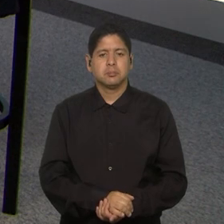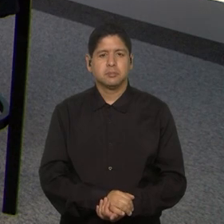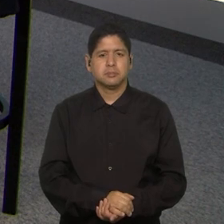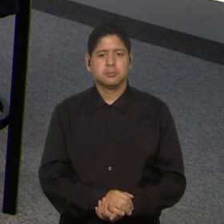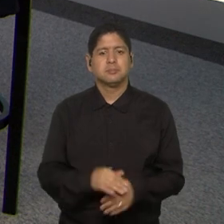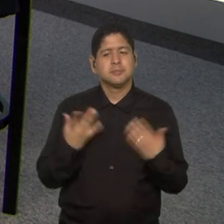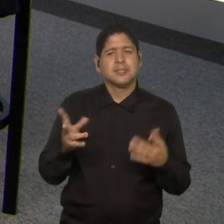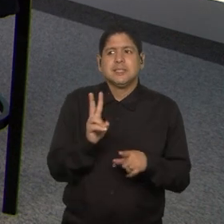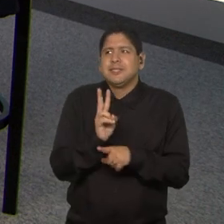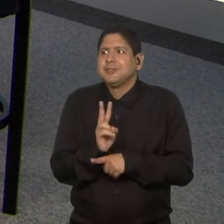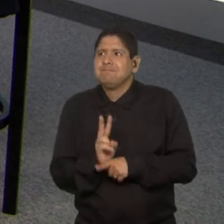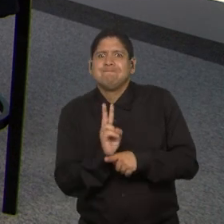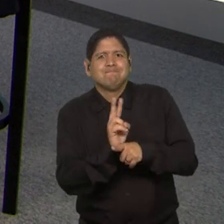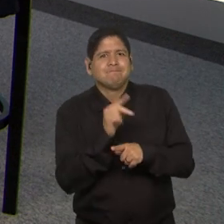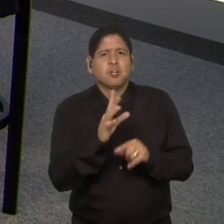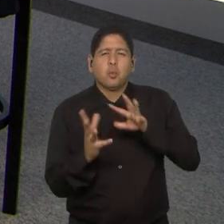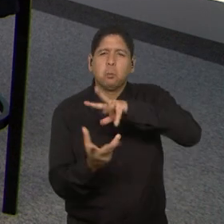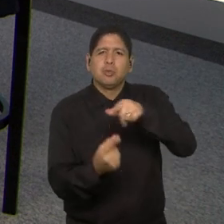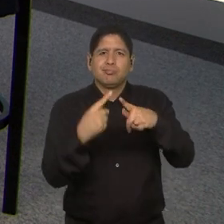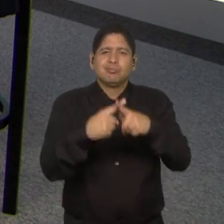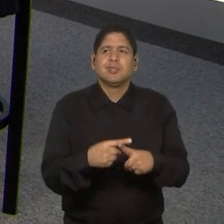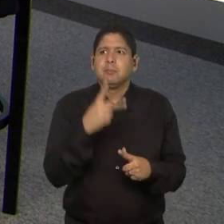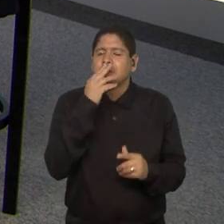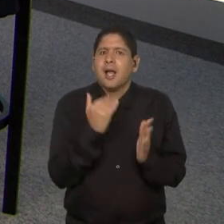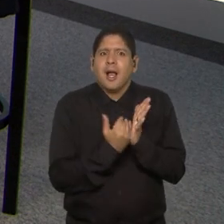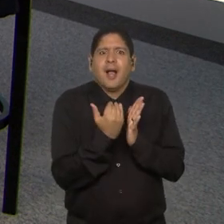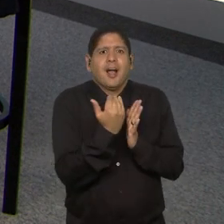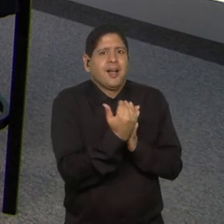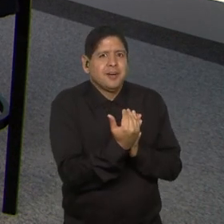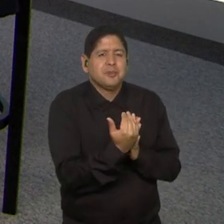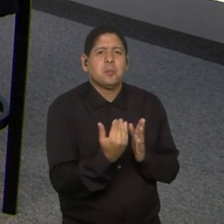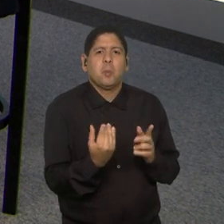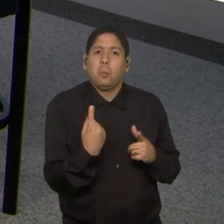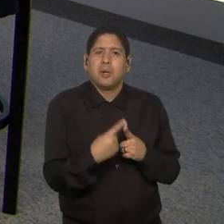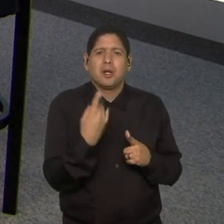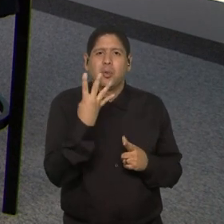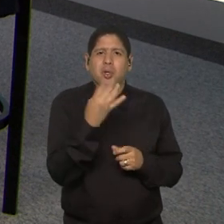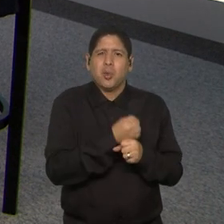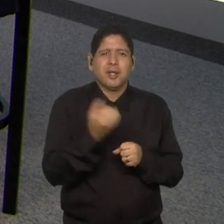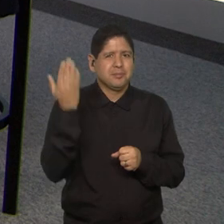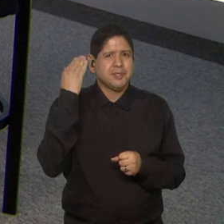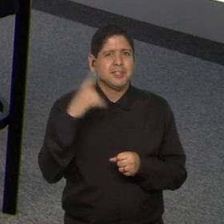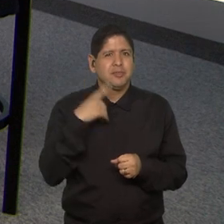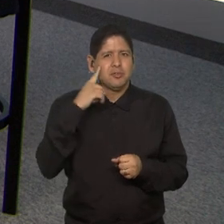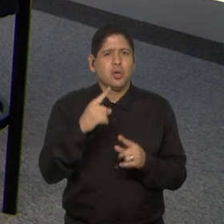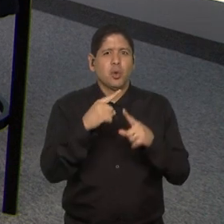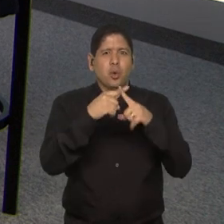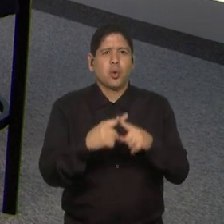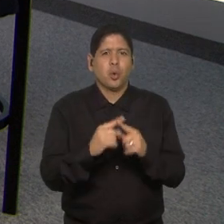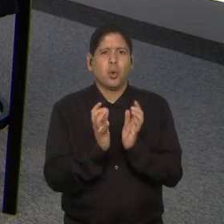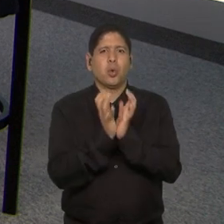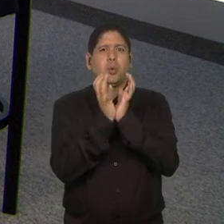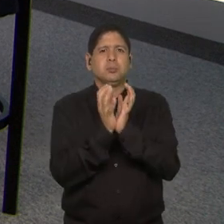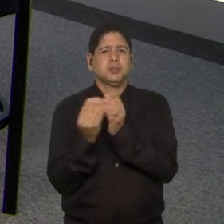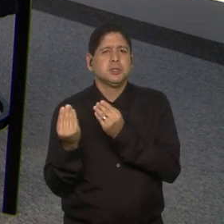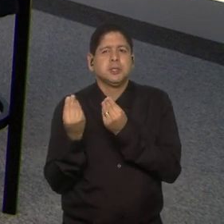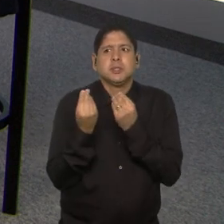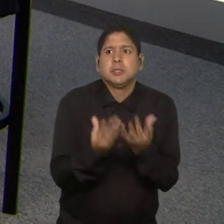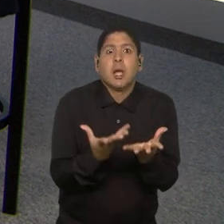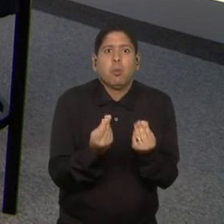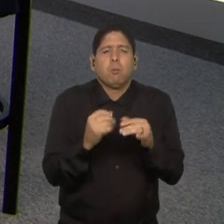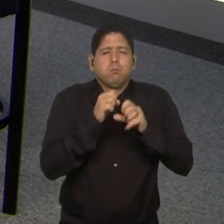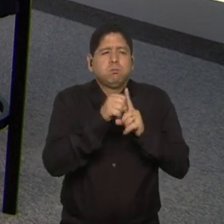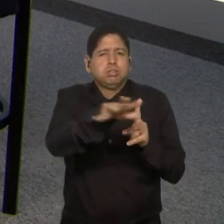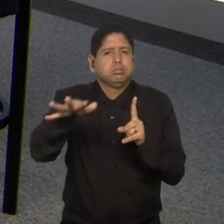A expectativa para esse mundial é muito alta, porque, quatro anos atrás, a gente viu uma Copa do Mundo que trouxe muita